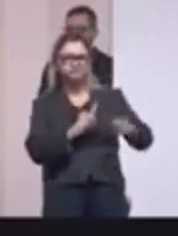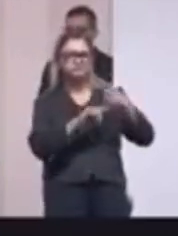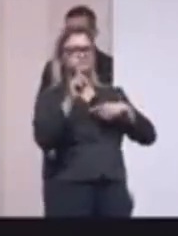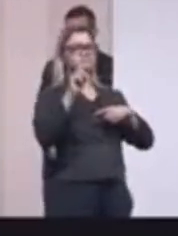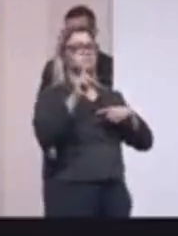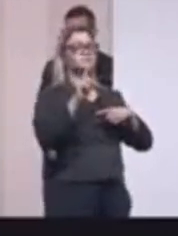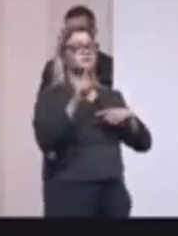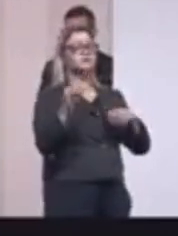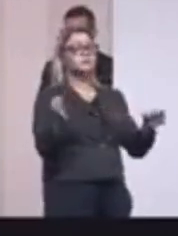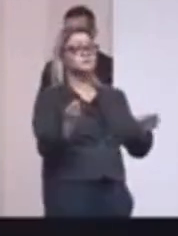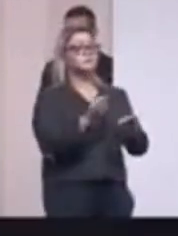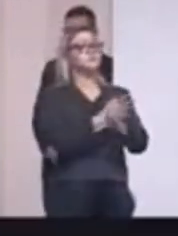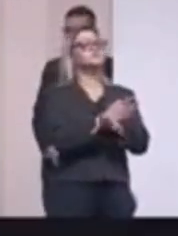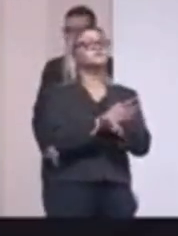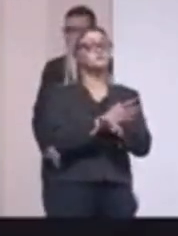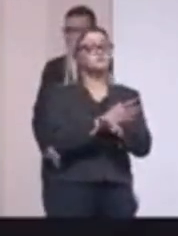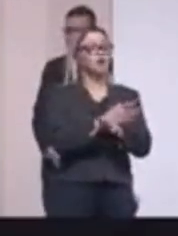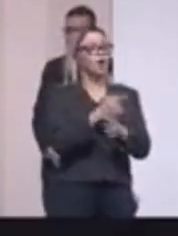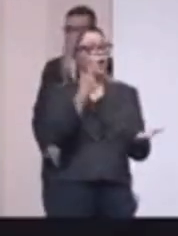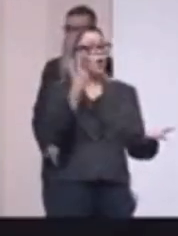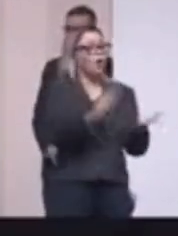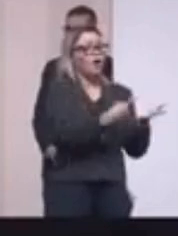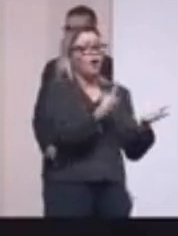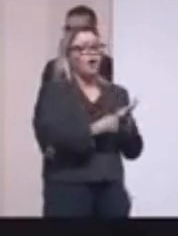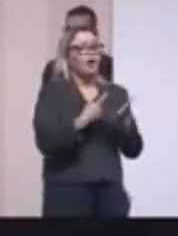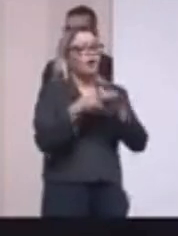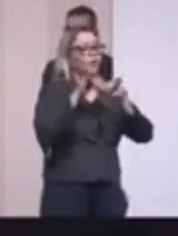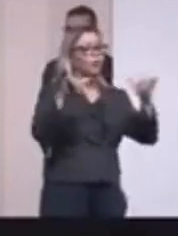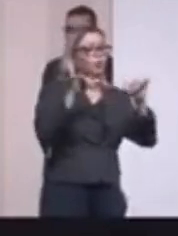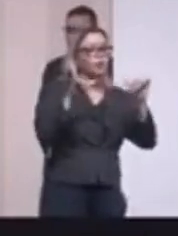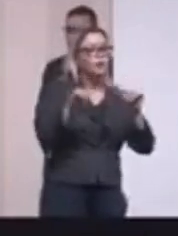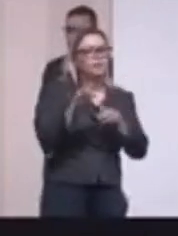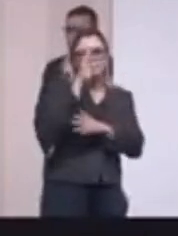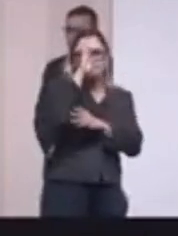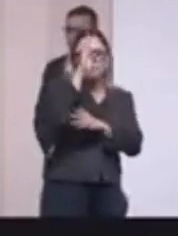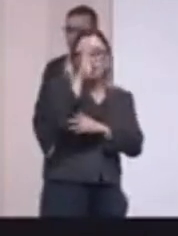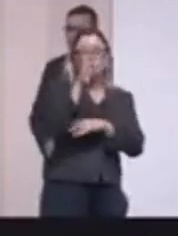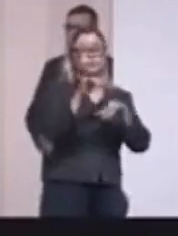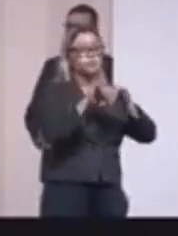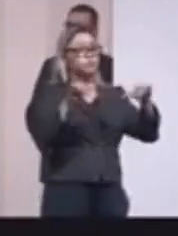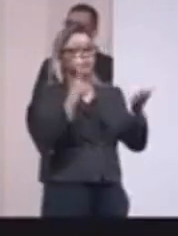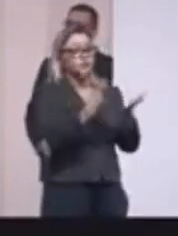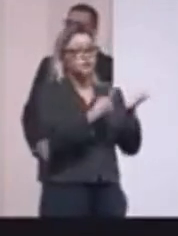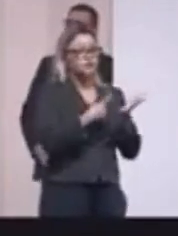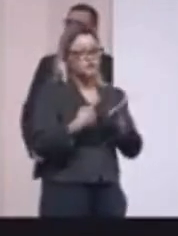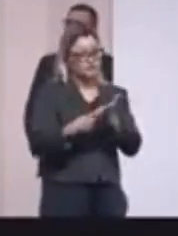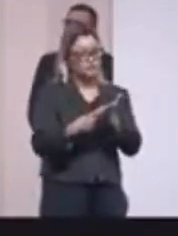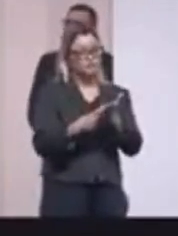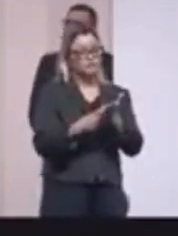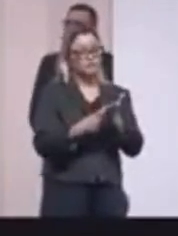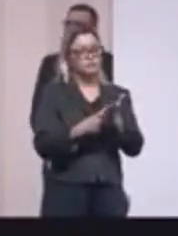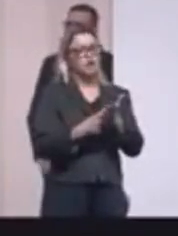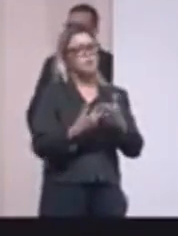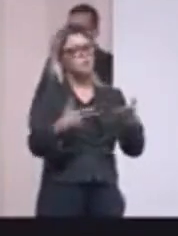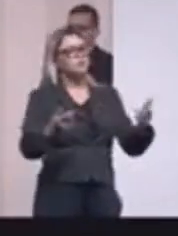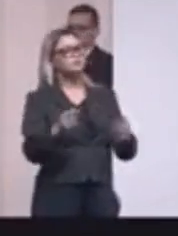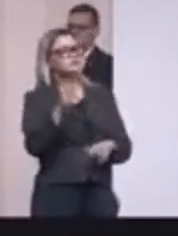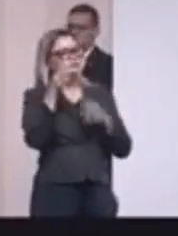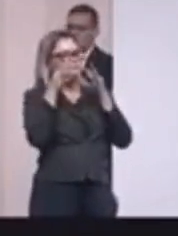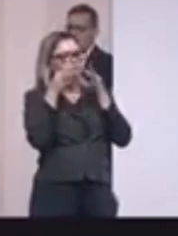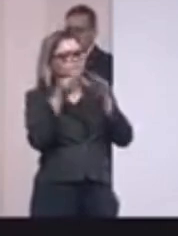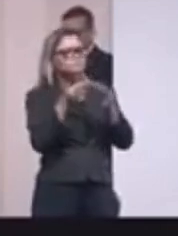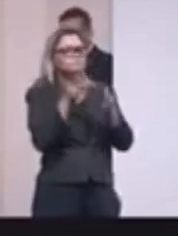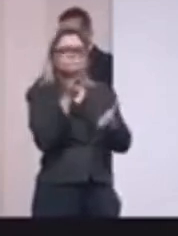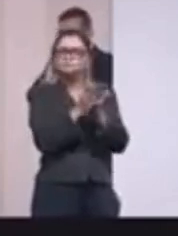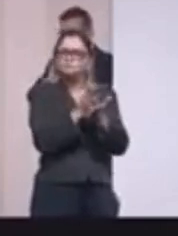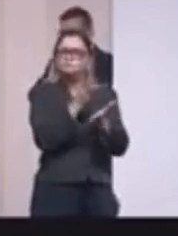para concretizar compromissos de campanha. Sobretudo, compromissos de campanha. E é uma coisa que a gente tem que estar atenta